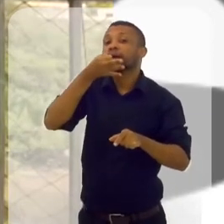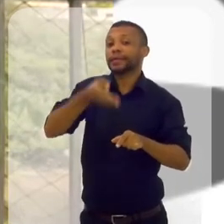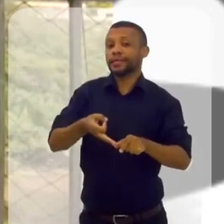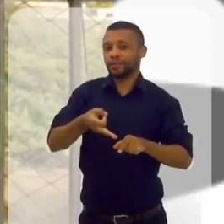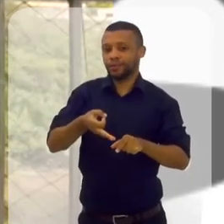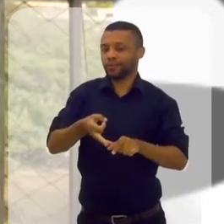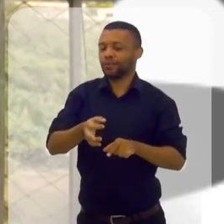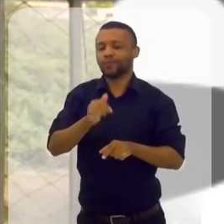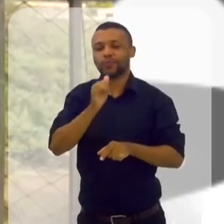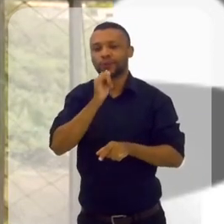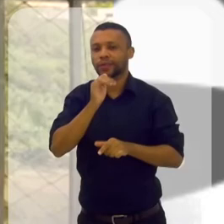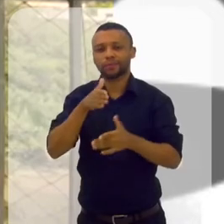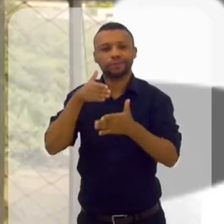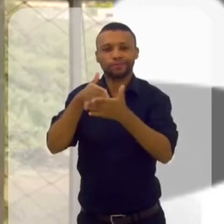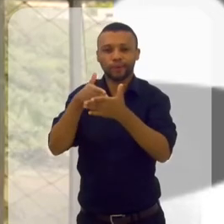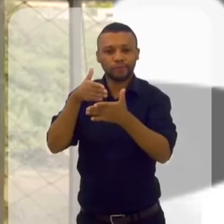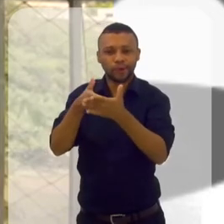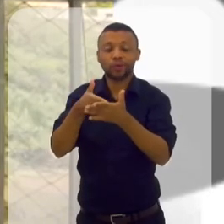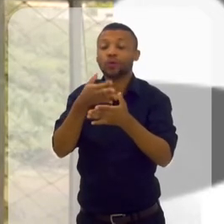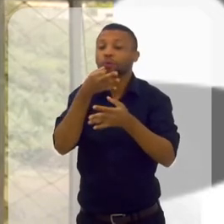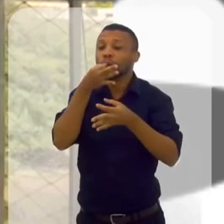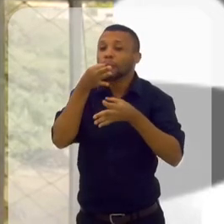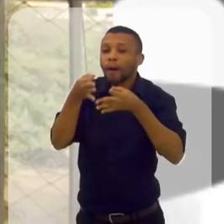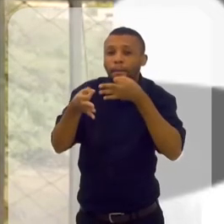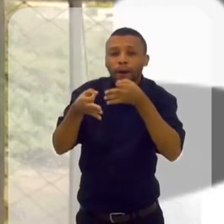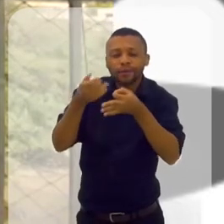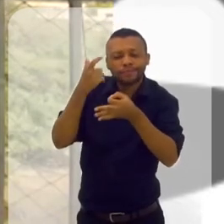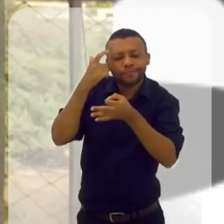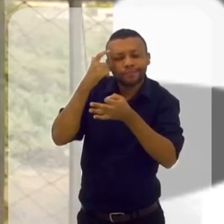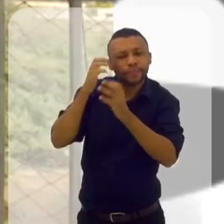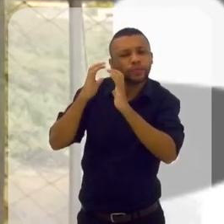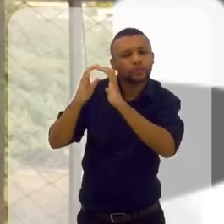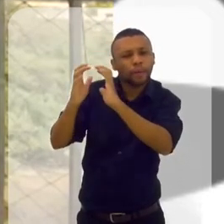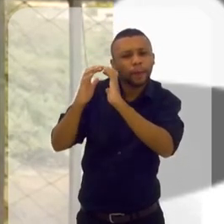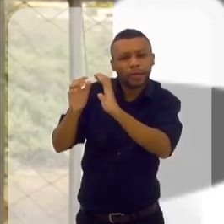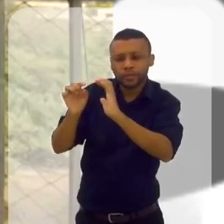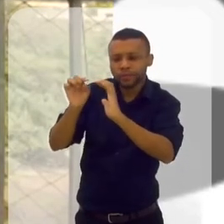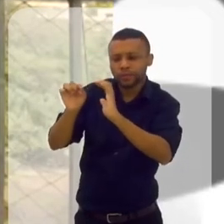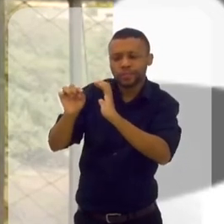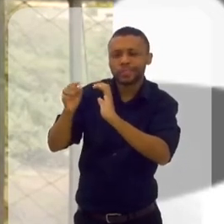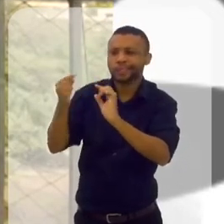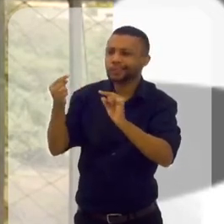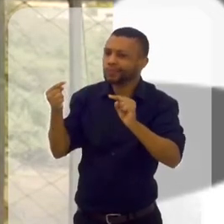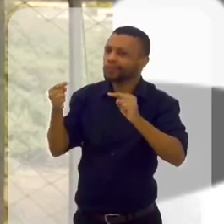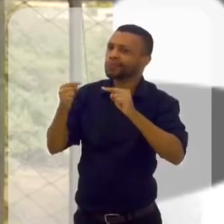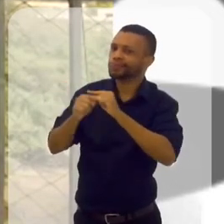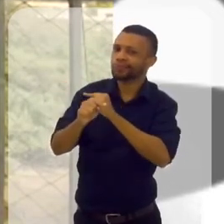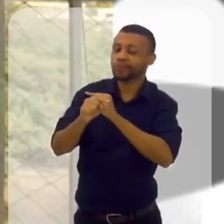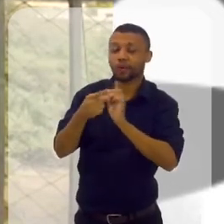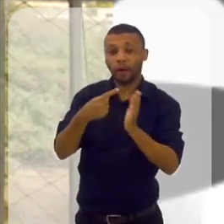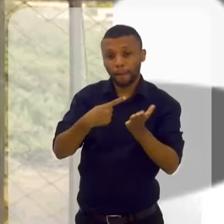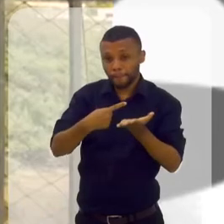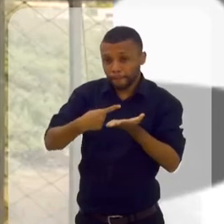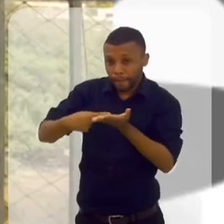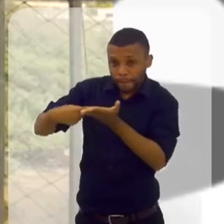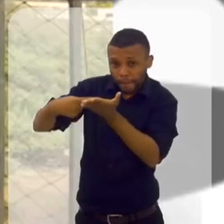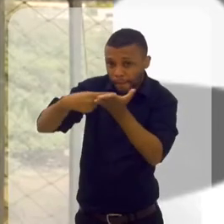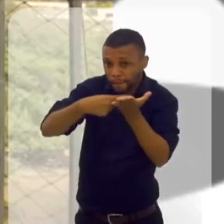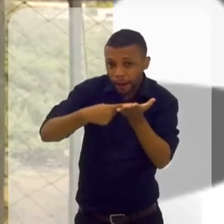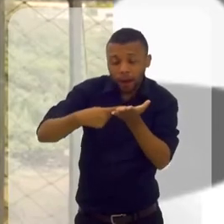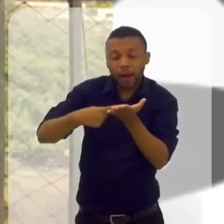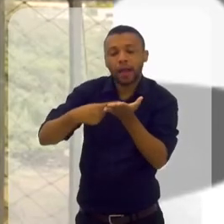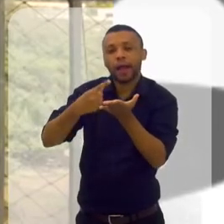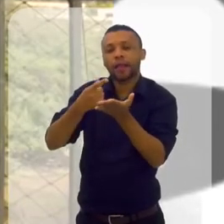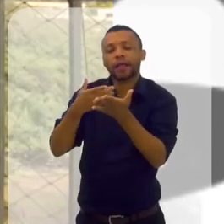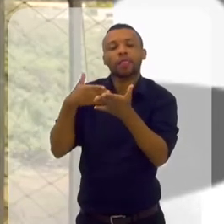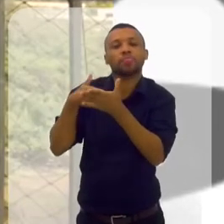filtro. Então, sugestões que não estão de acordo, sugestões da sua mente consciente, que não estão de acordo com as programações